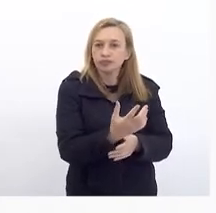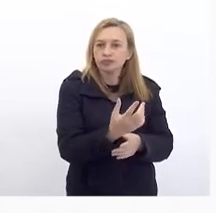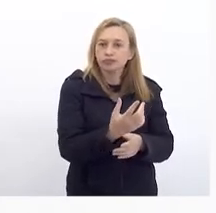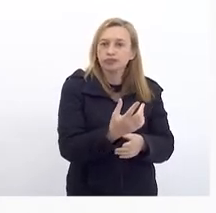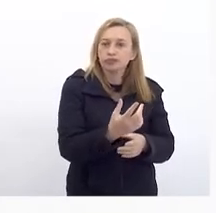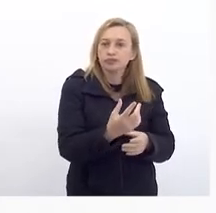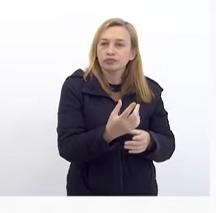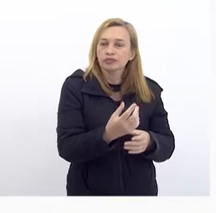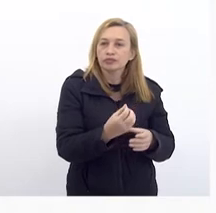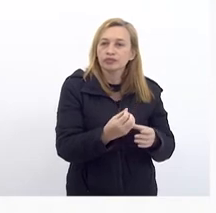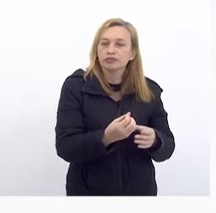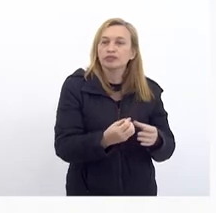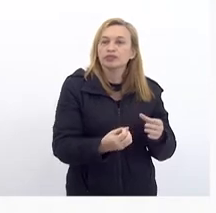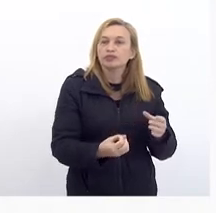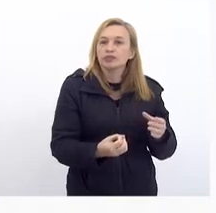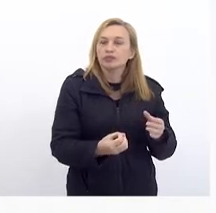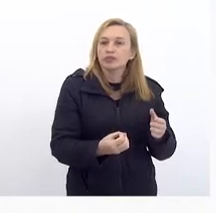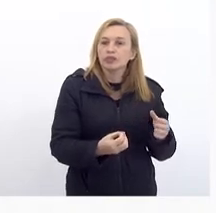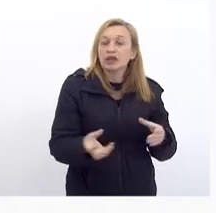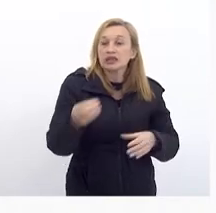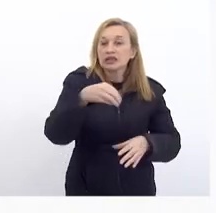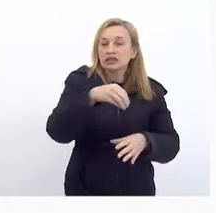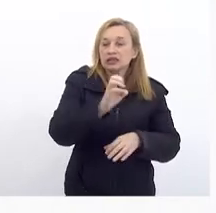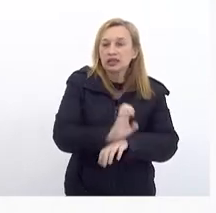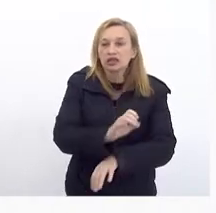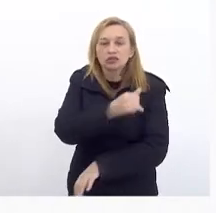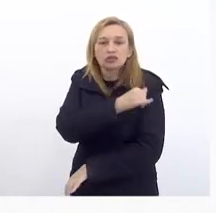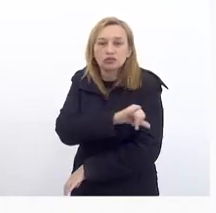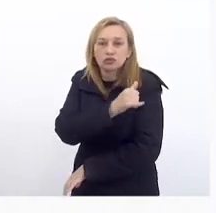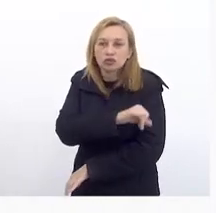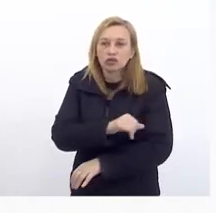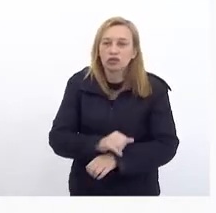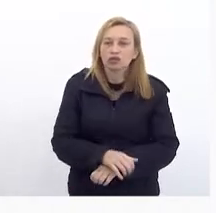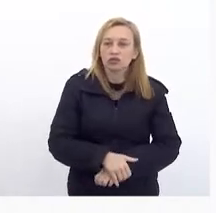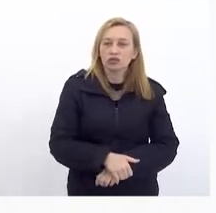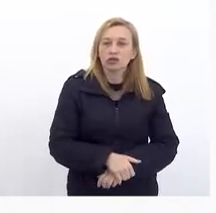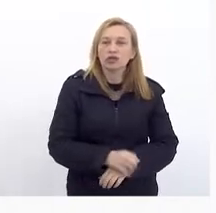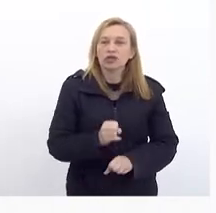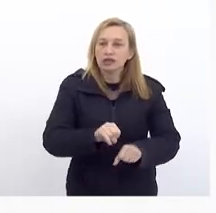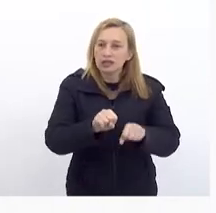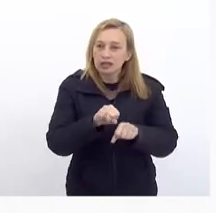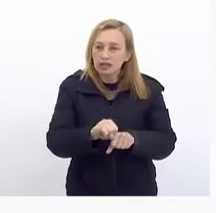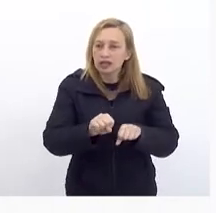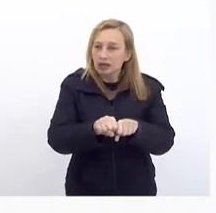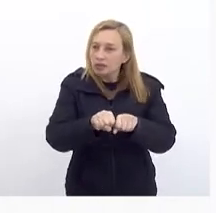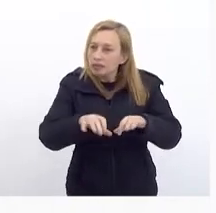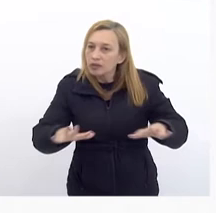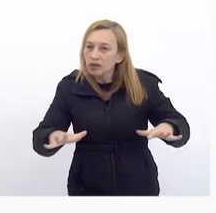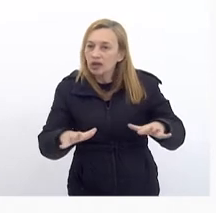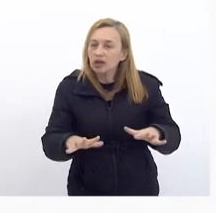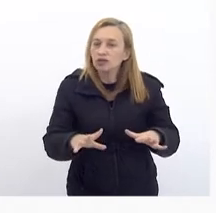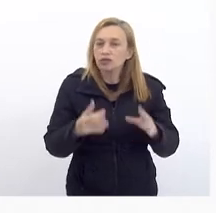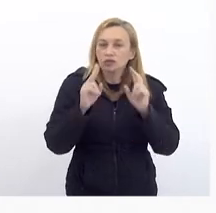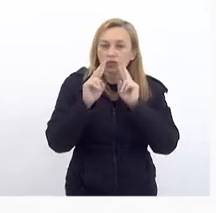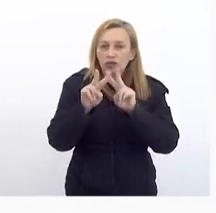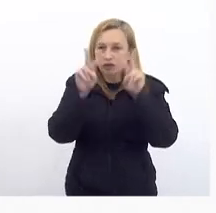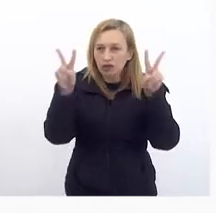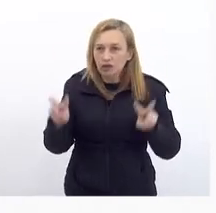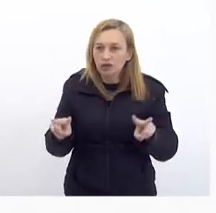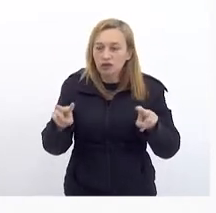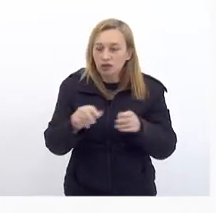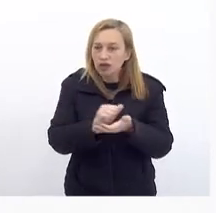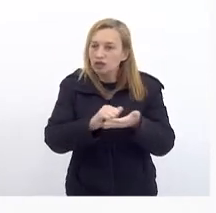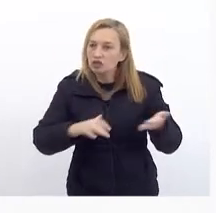Produtivo Dentro do Estado Então Se a gente Ampliar A nossa Forma de ver A